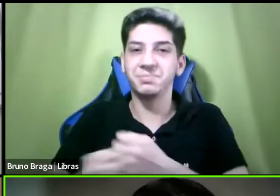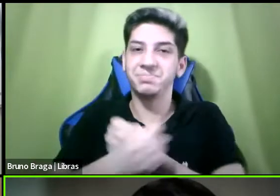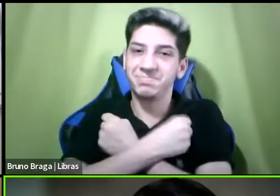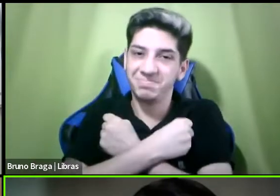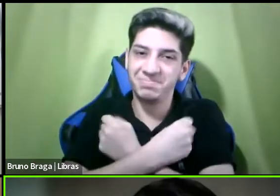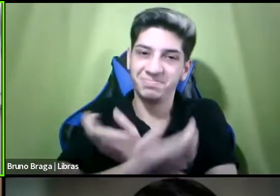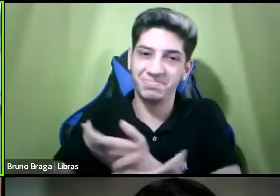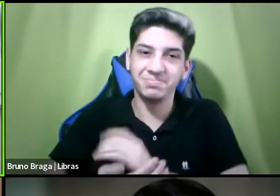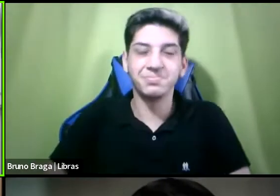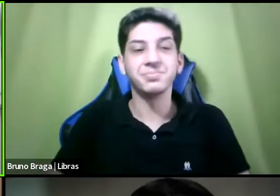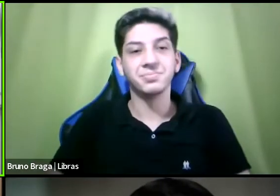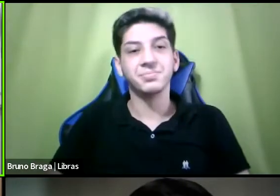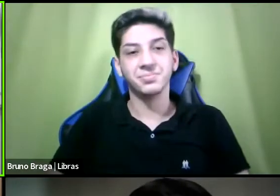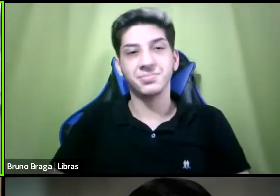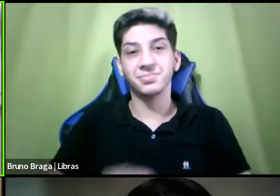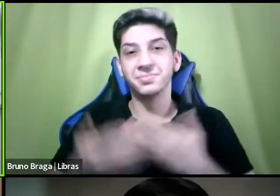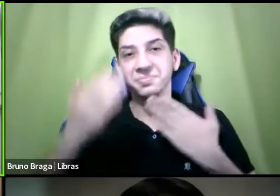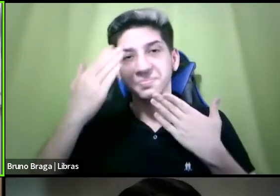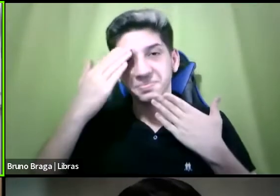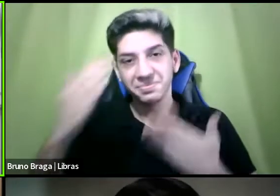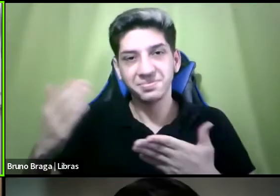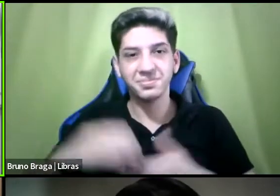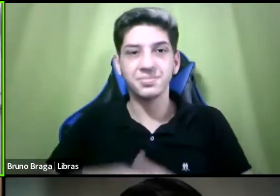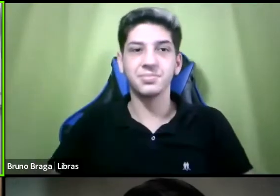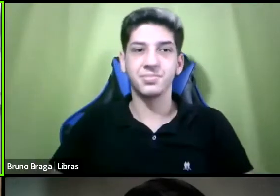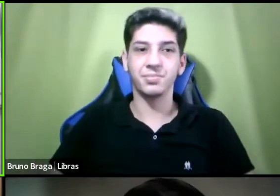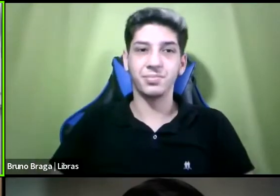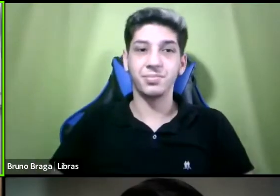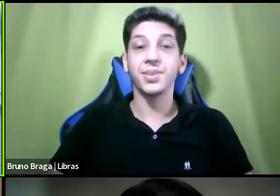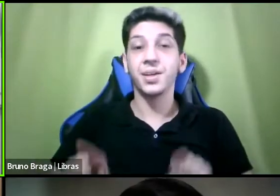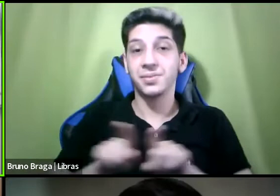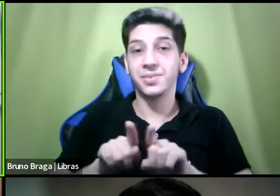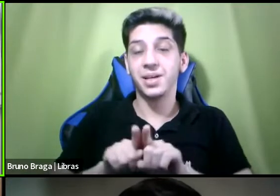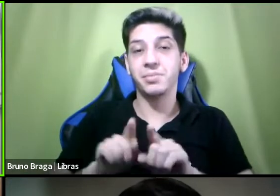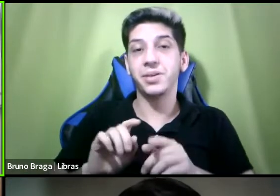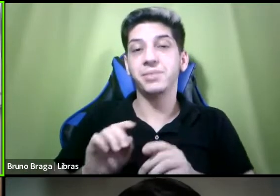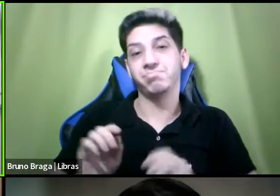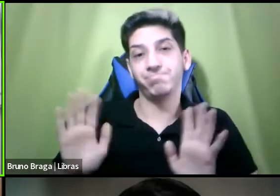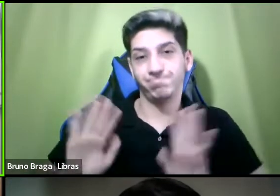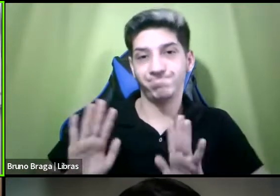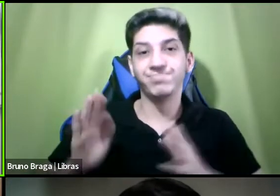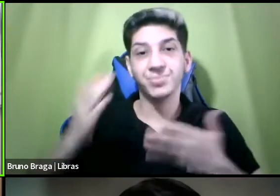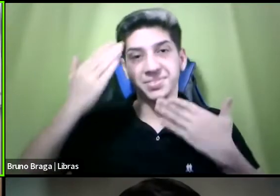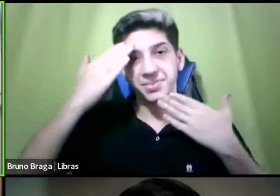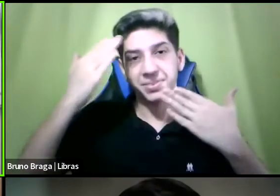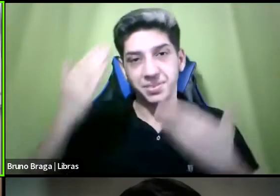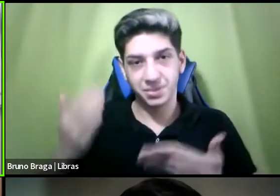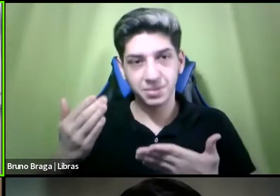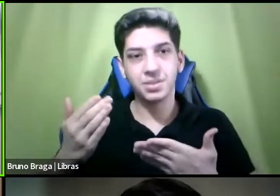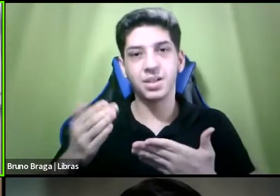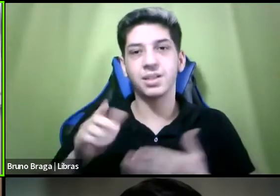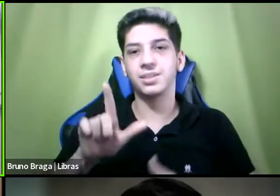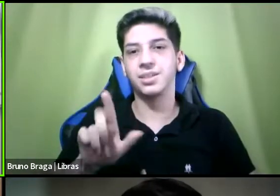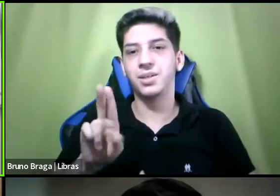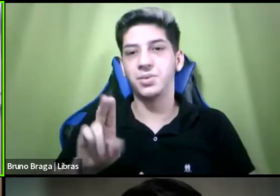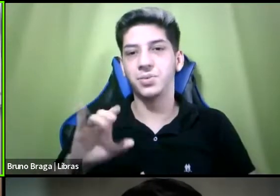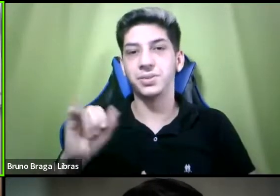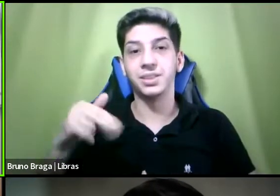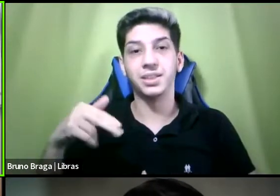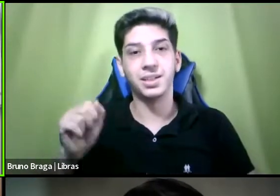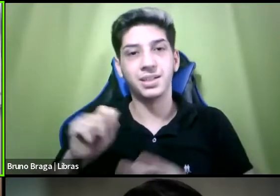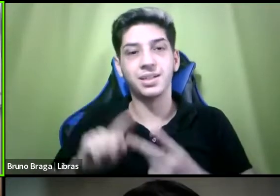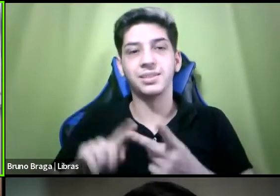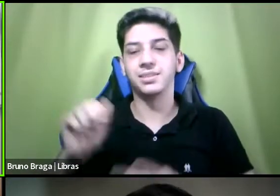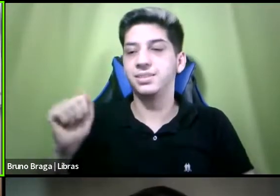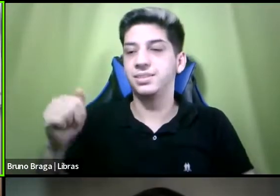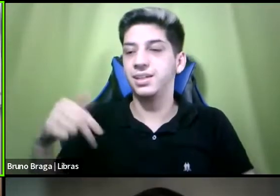muito obrigada eu também me despeço agradecendo muito a Luciana ao André foi